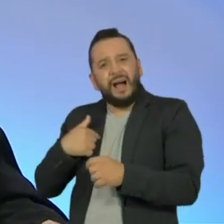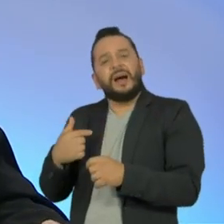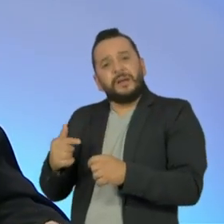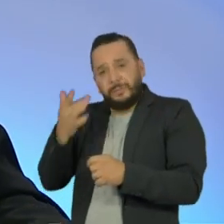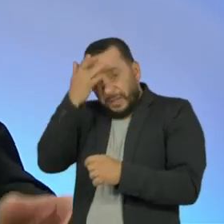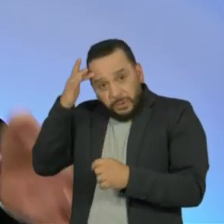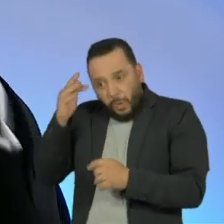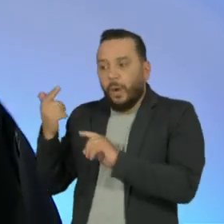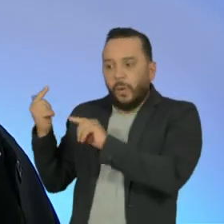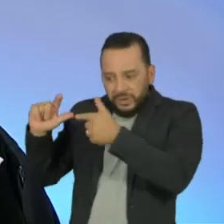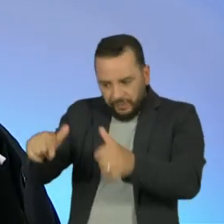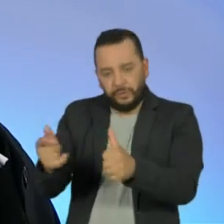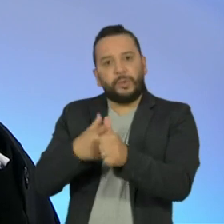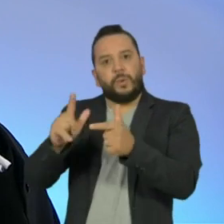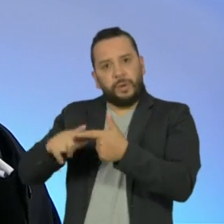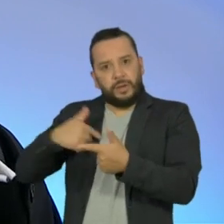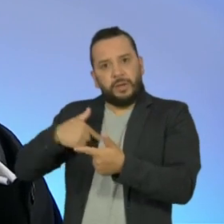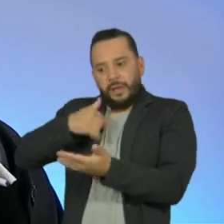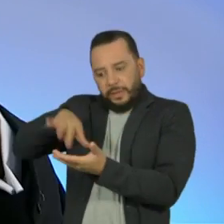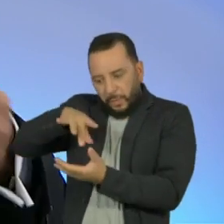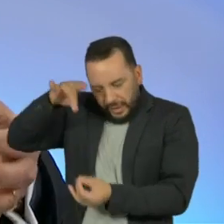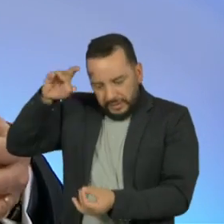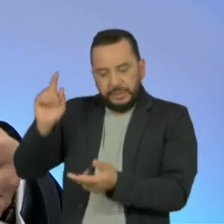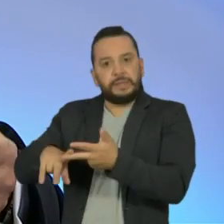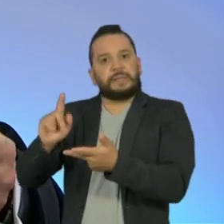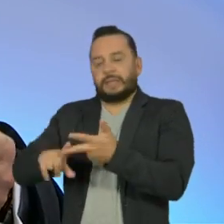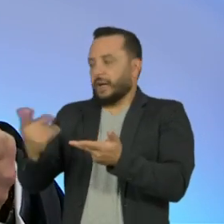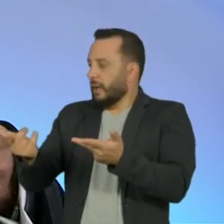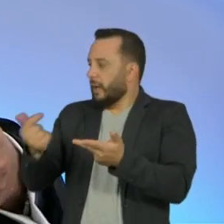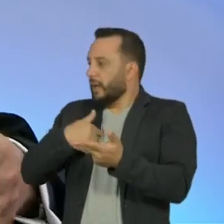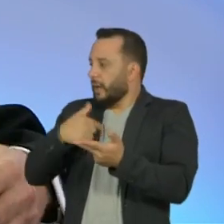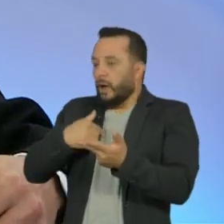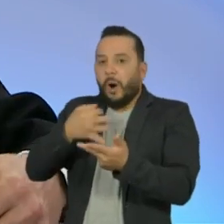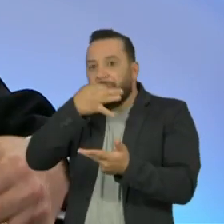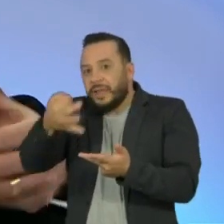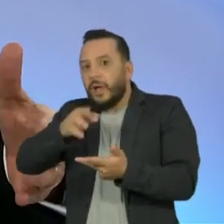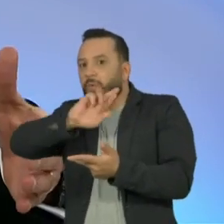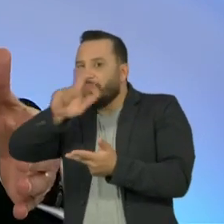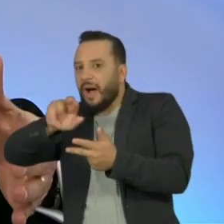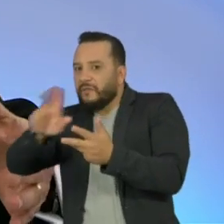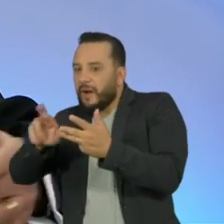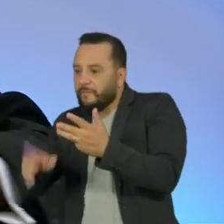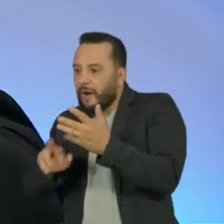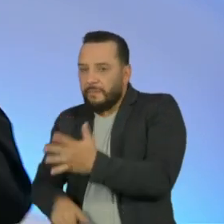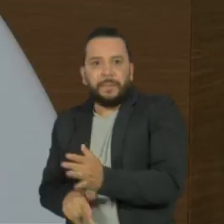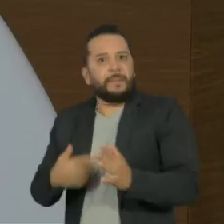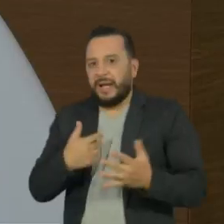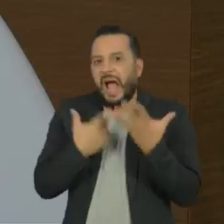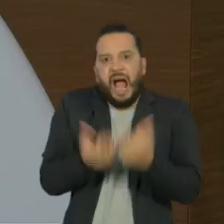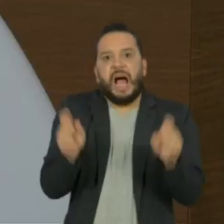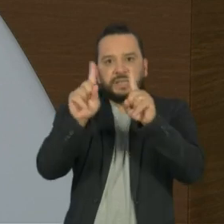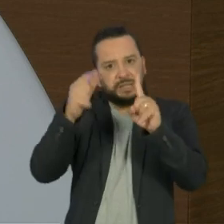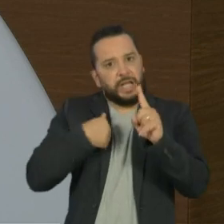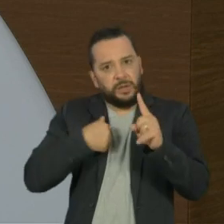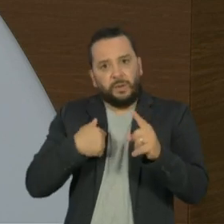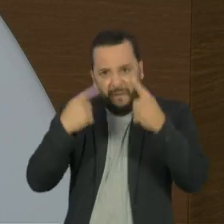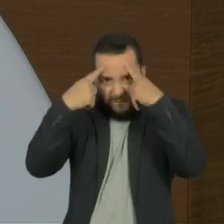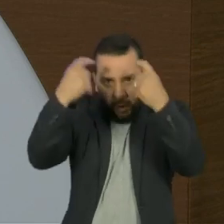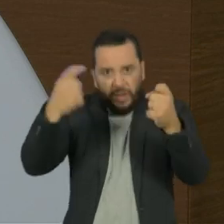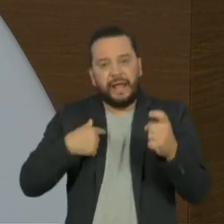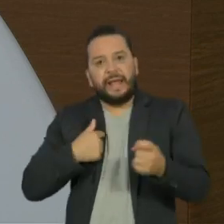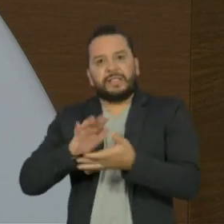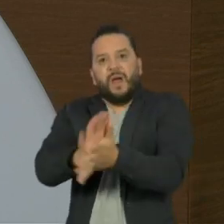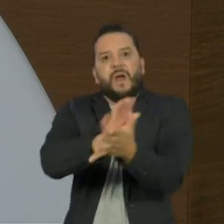e positiva. Só não tem lugar é para a intolerância, para a violência, para o ataque destrutivo às